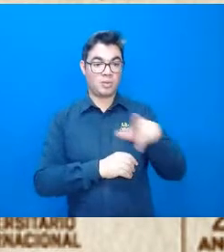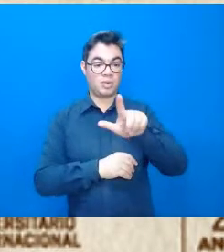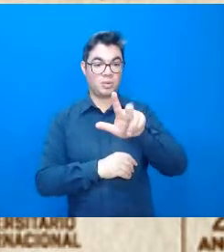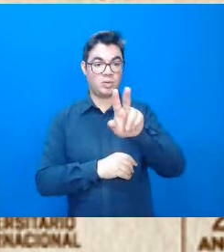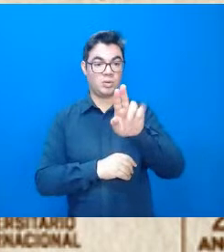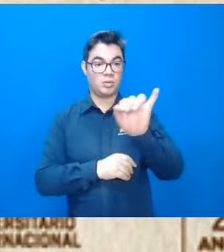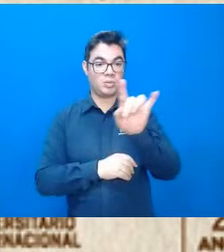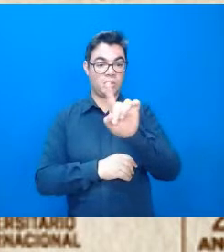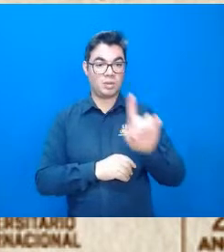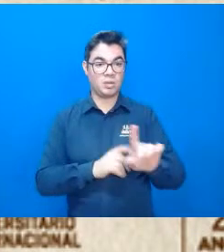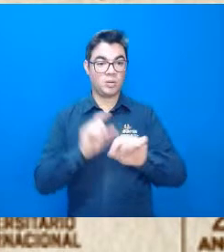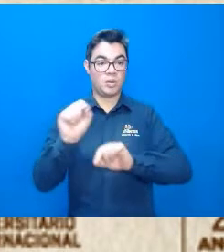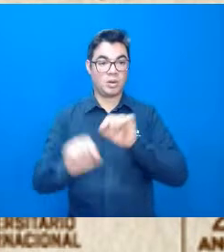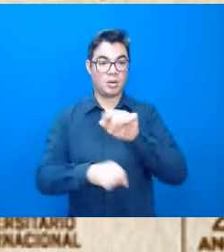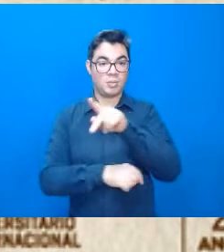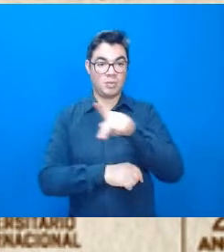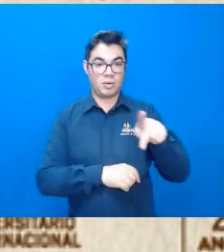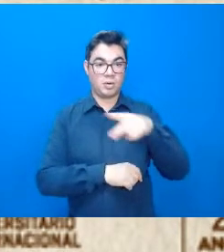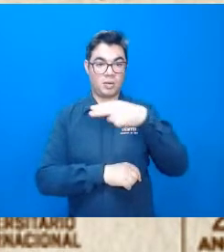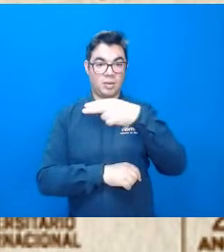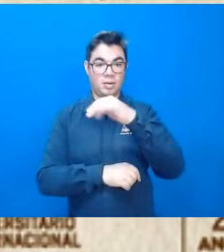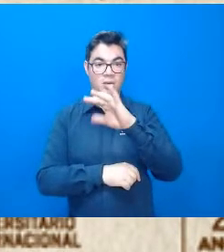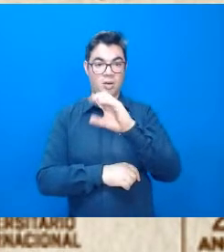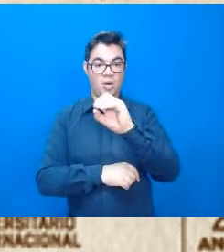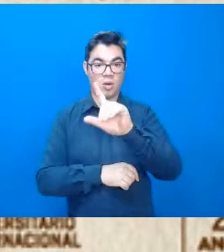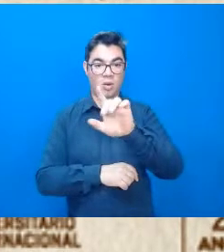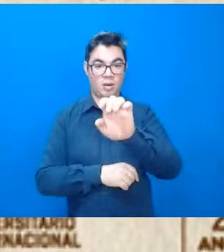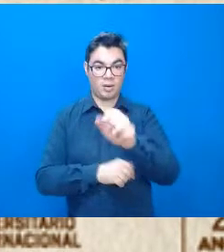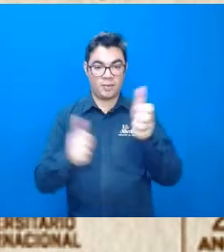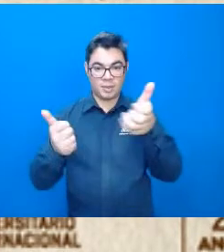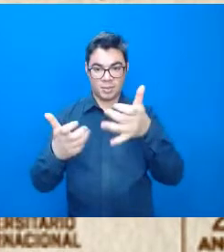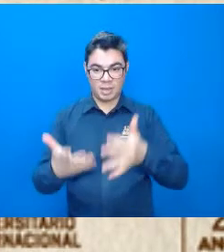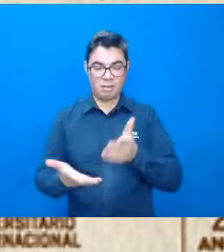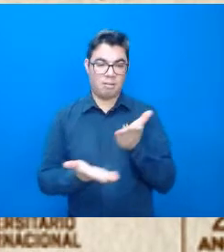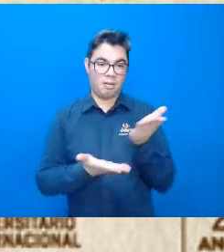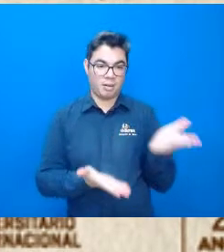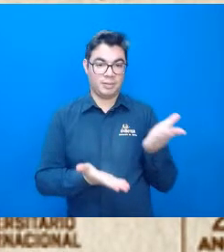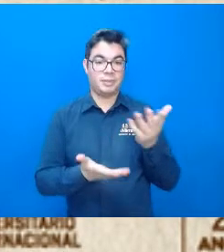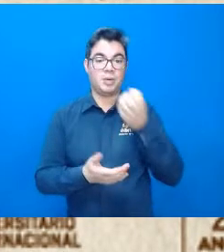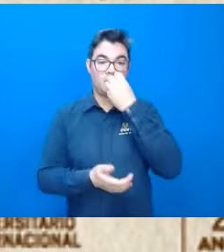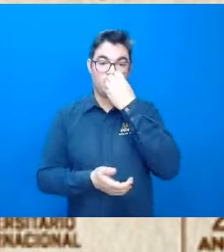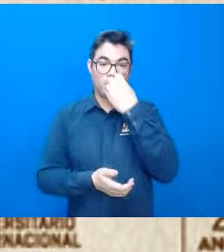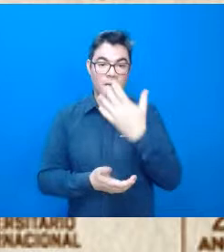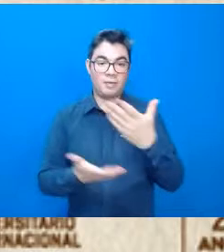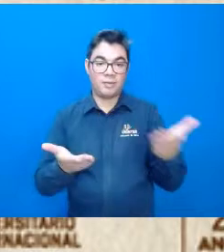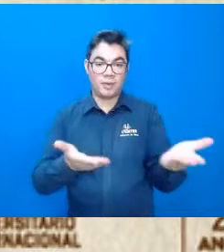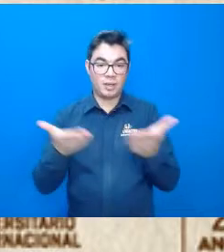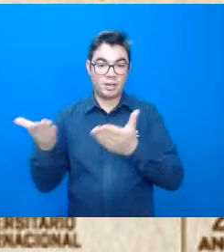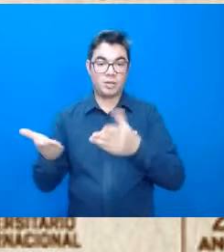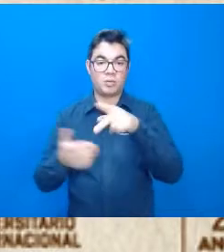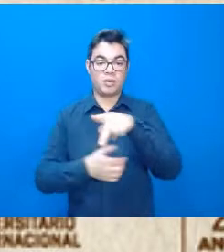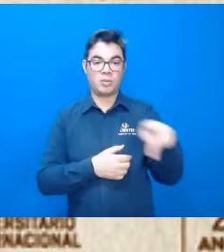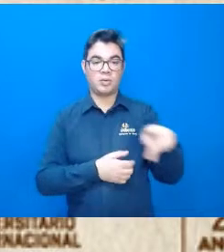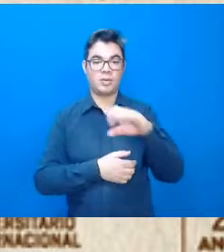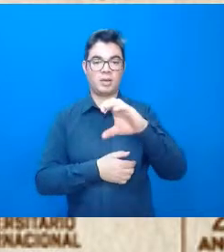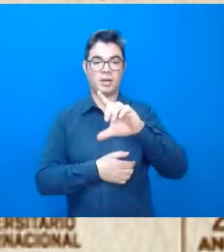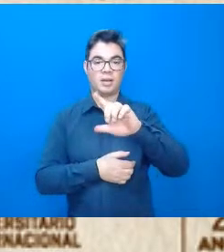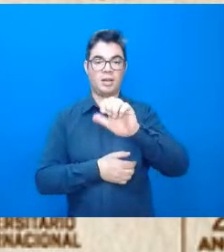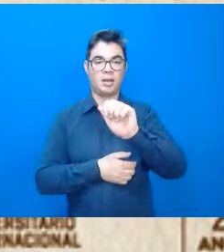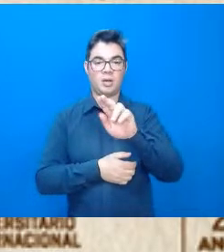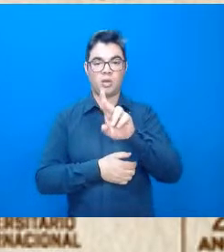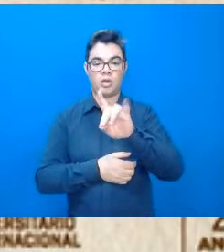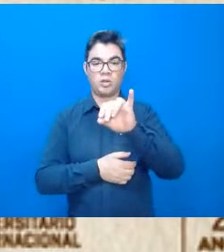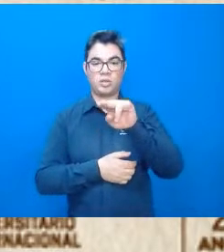vou passar depois para a professora Nicole, então, professor, então, muito, muito bem-vindo mesmo, estou muito feliz, né, com a sua